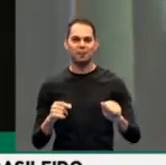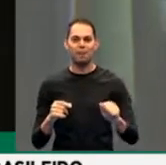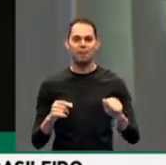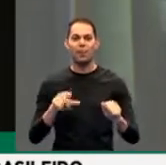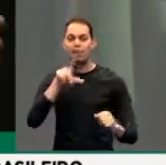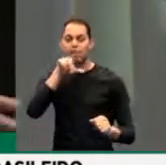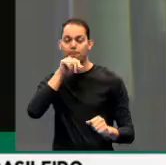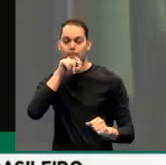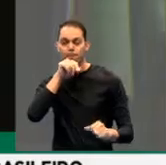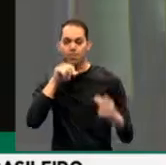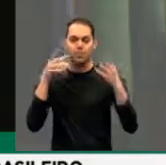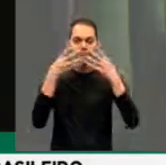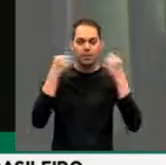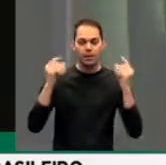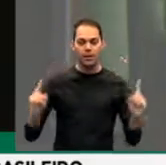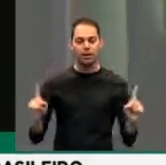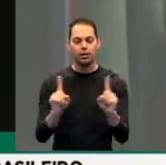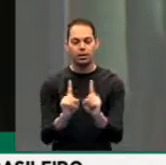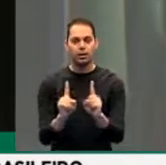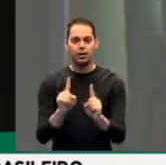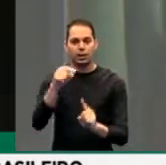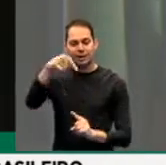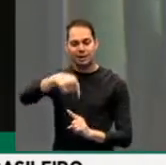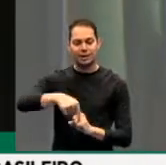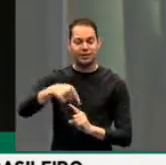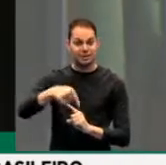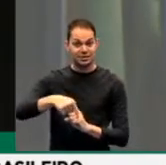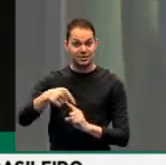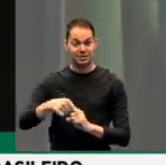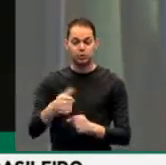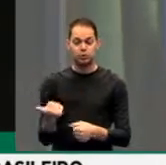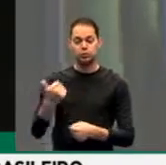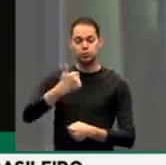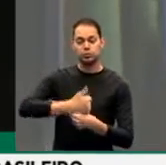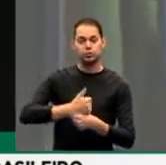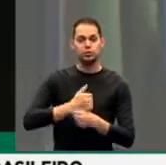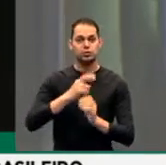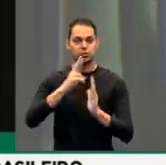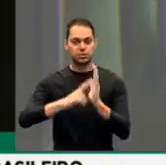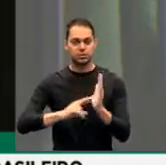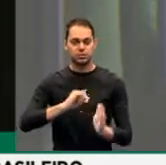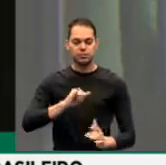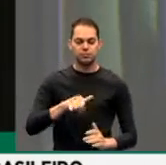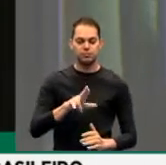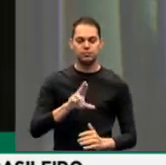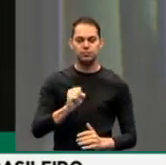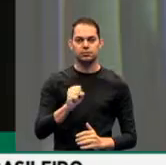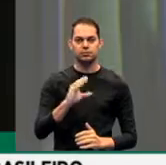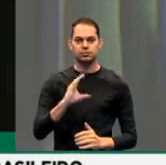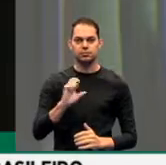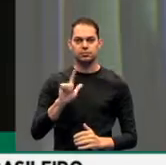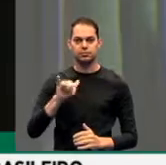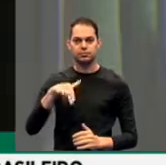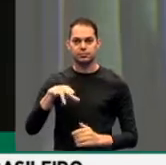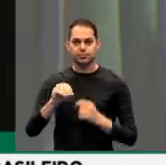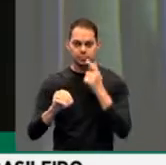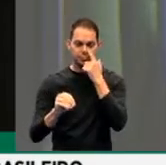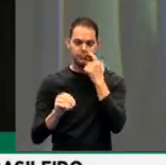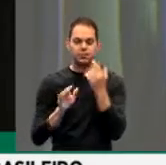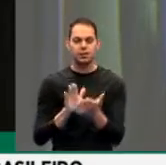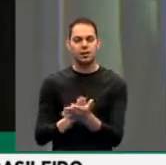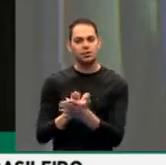original do governo péssimo veio substitutivo do relator Juscelino, até parabenizo, está aqui no plenário, pelos